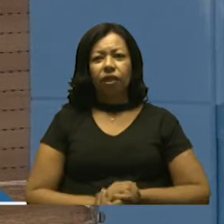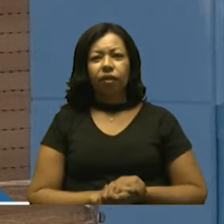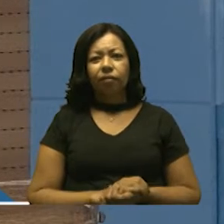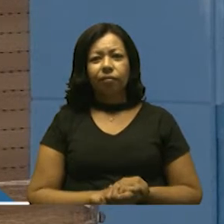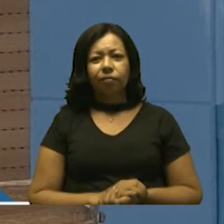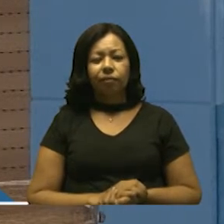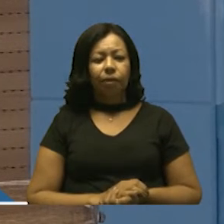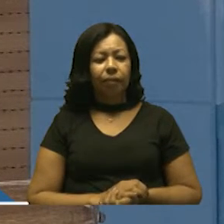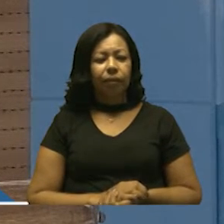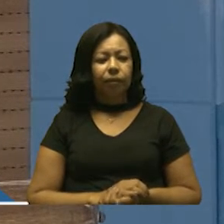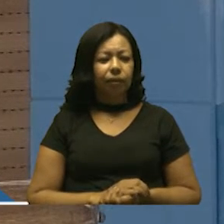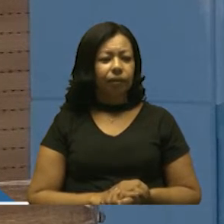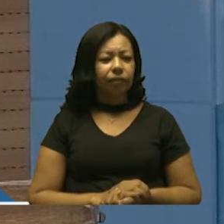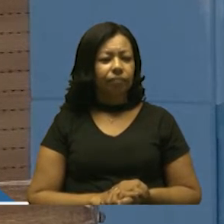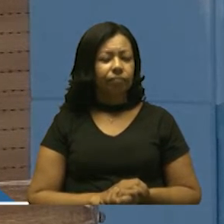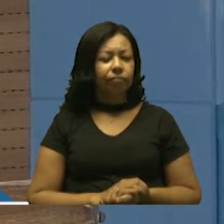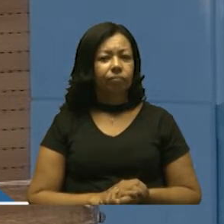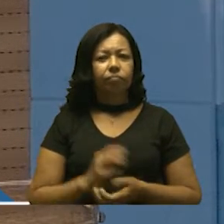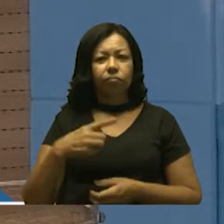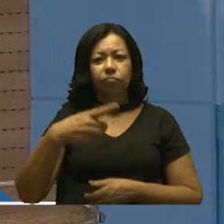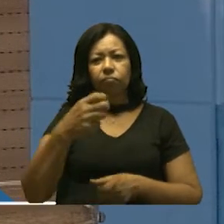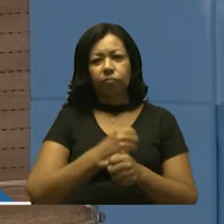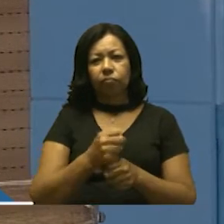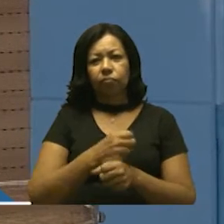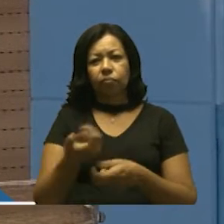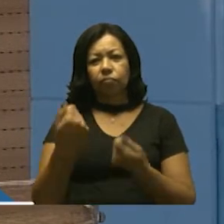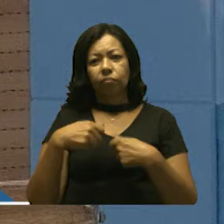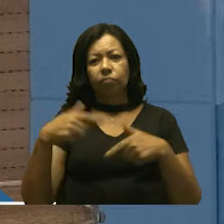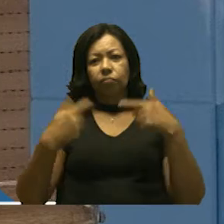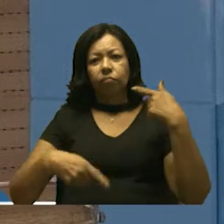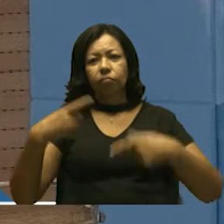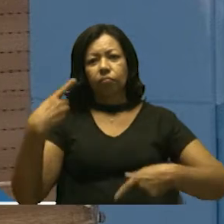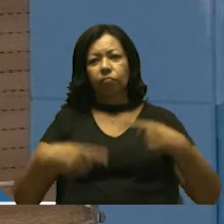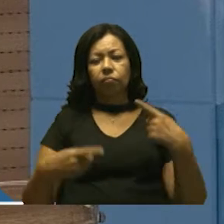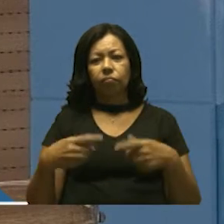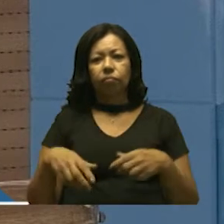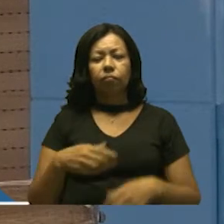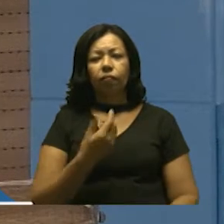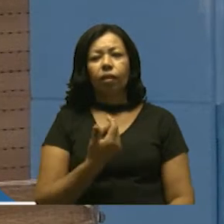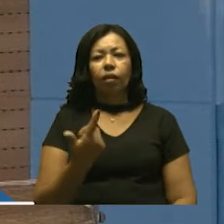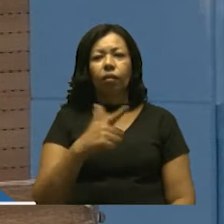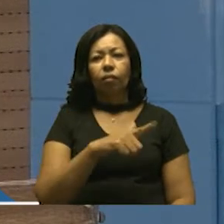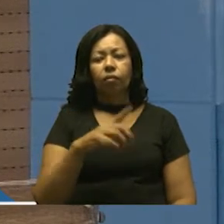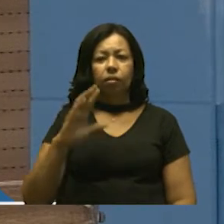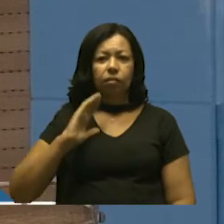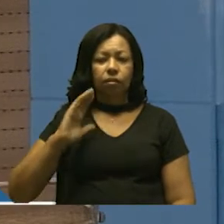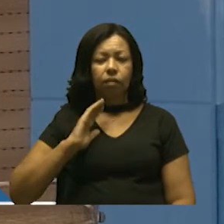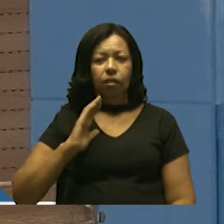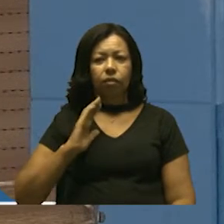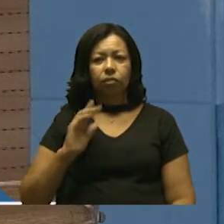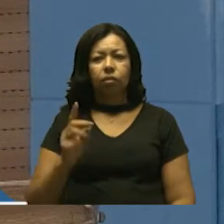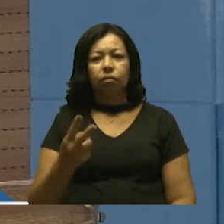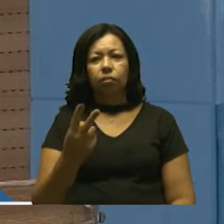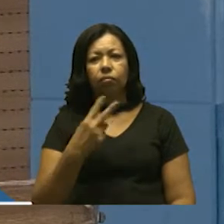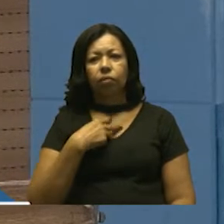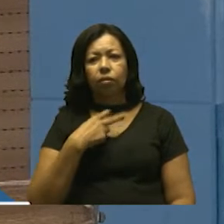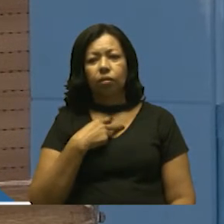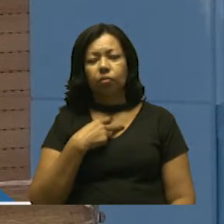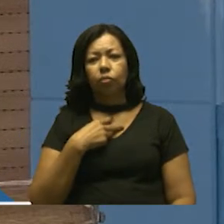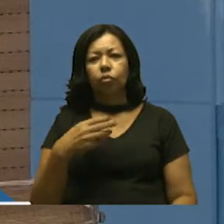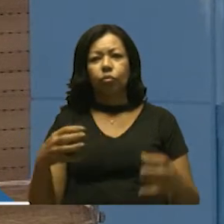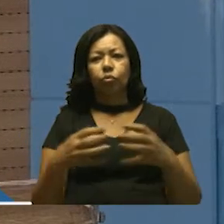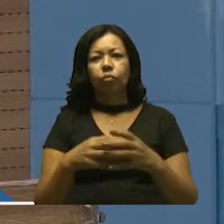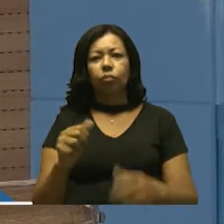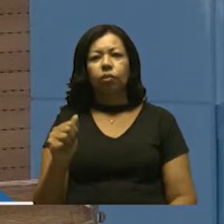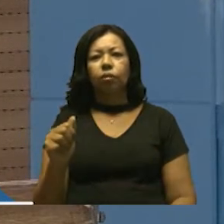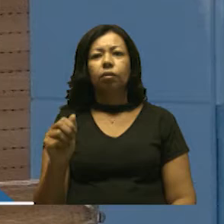capaz, no próximo ano, trazer isso como política pública em nosso município. Não dá para um grupo artístico, como